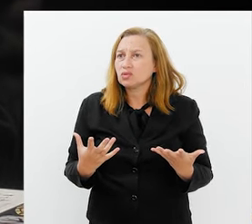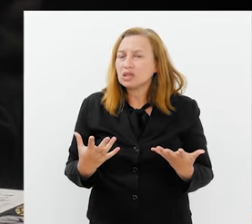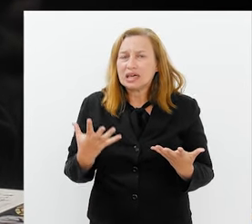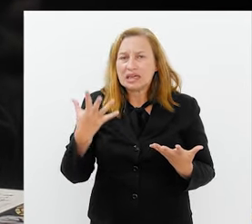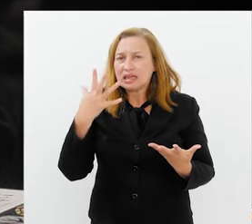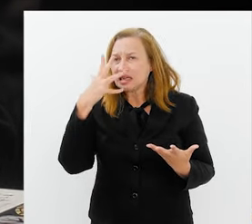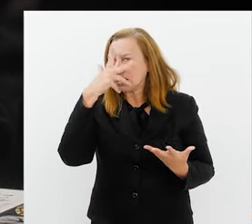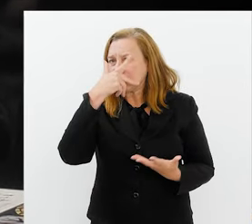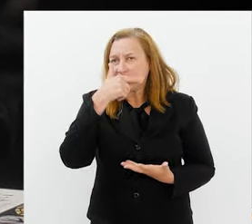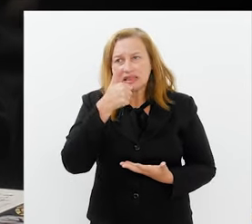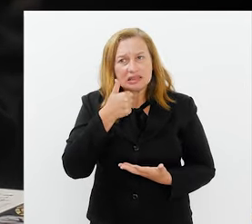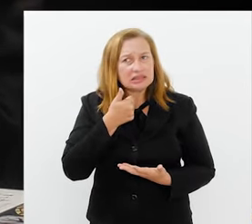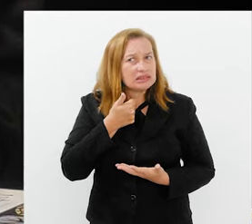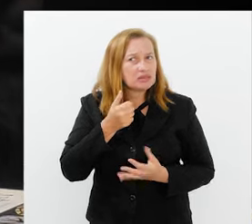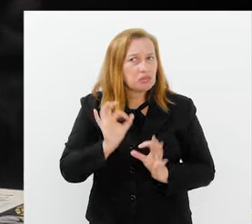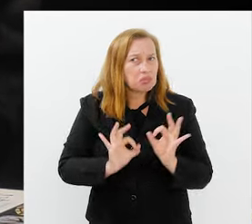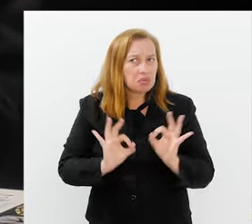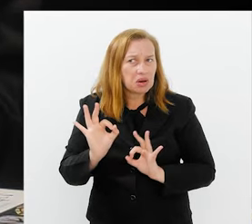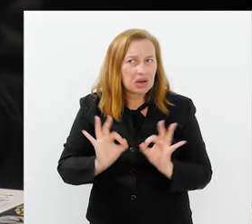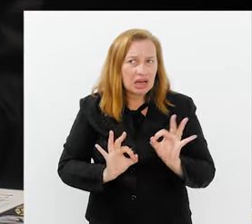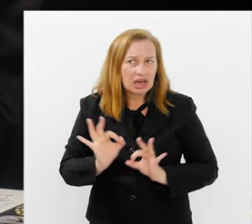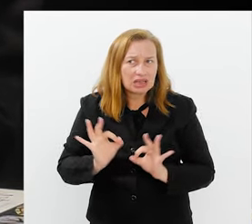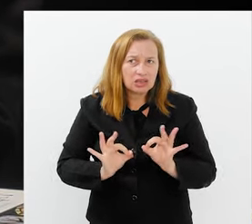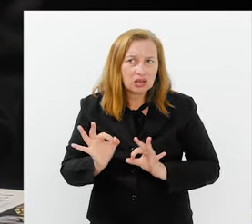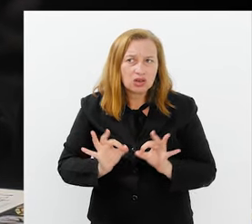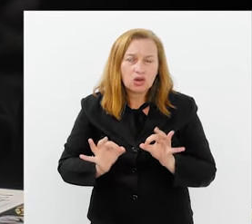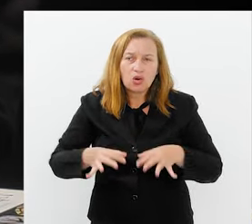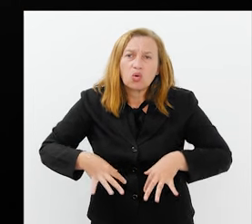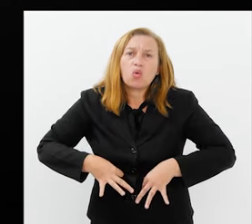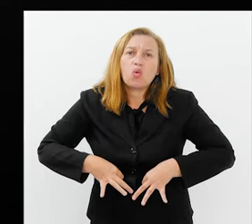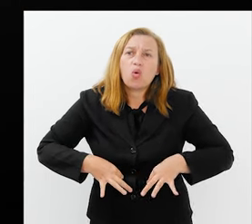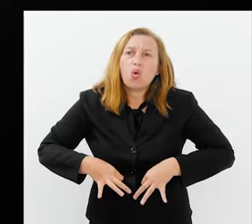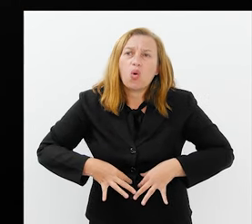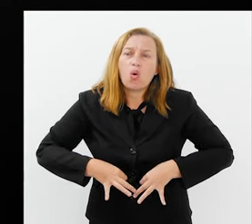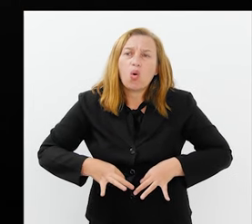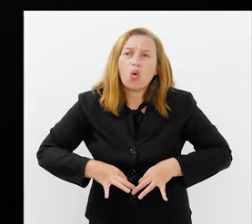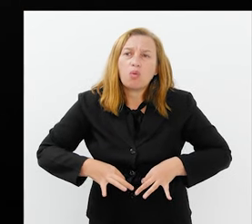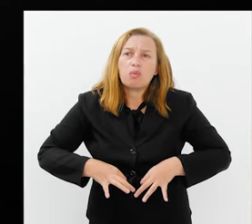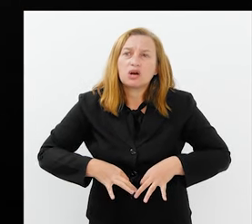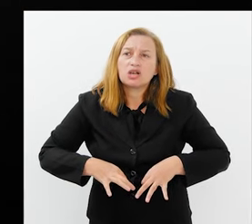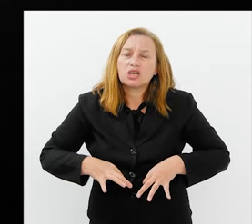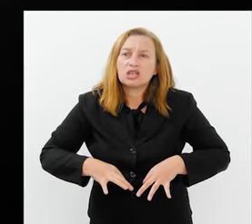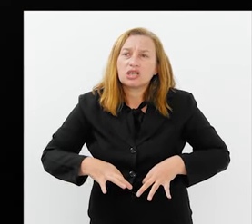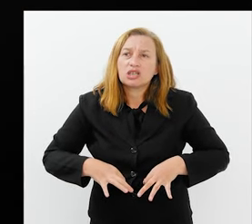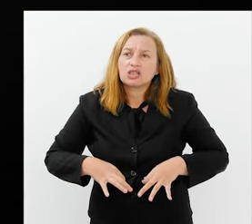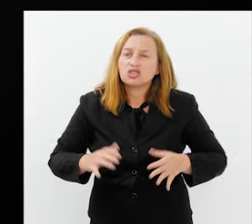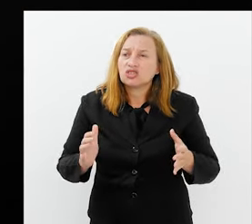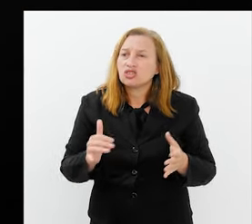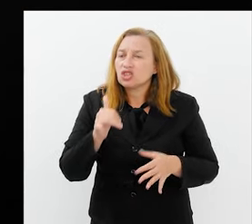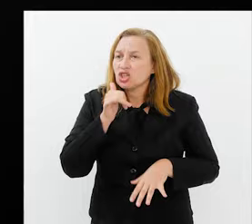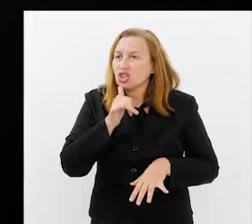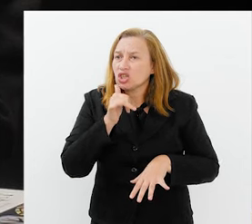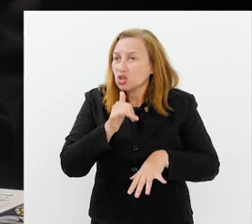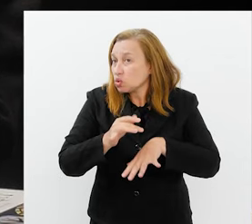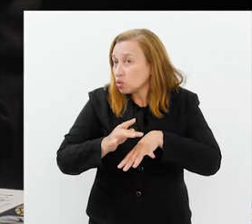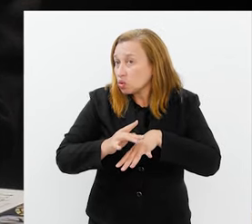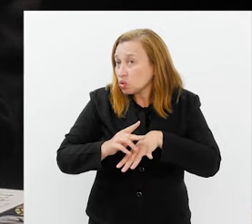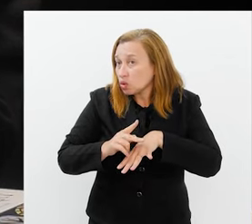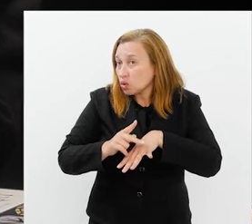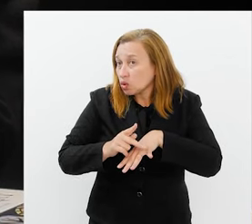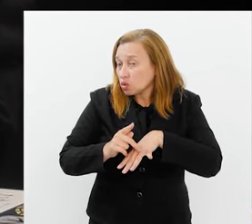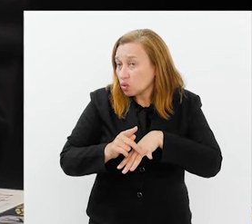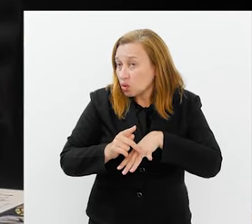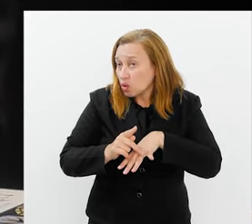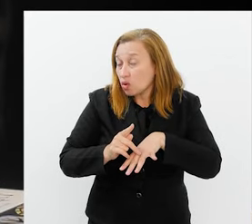roupa belíssima, que foi montada com pedaços de tecidos de noivas e coisa e tal. E o